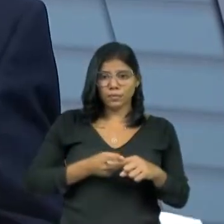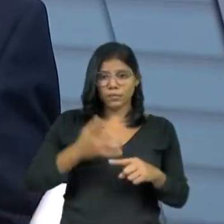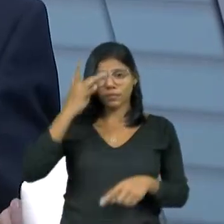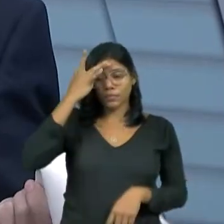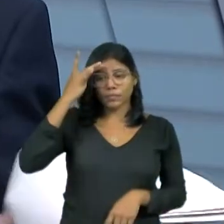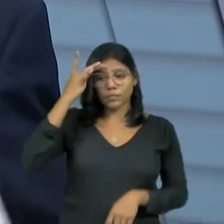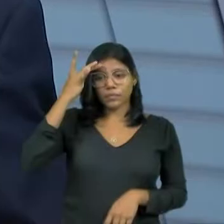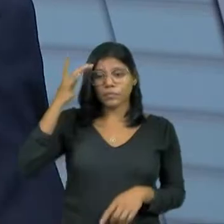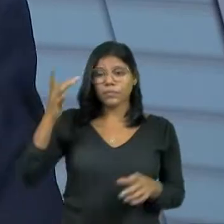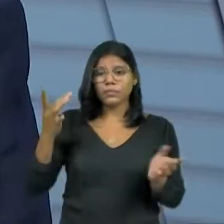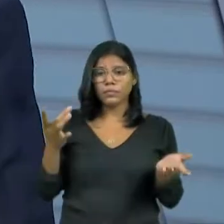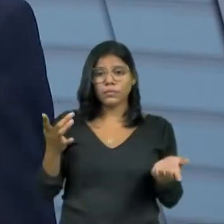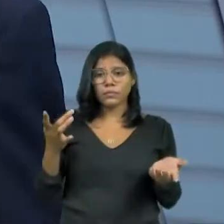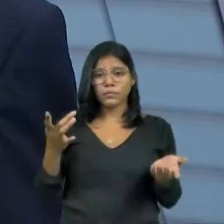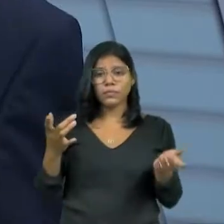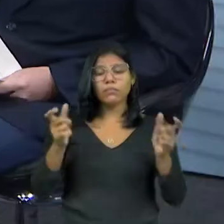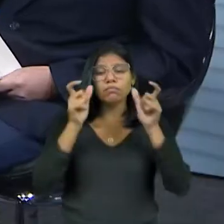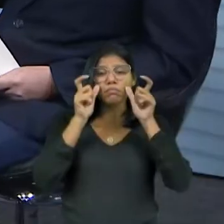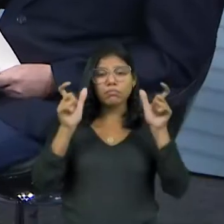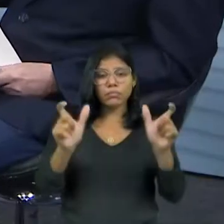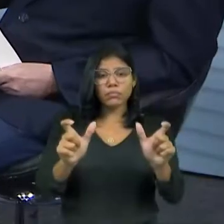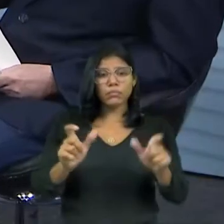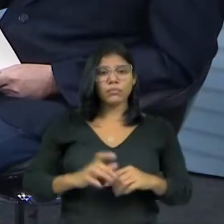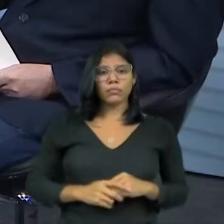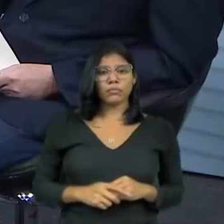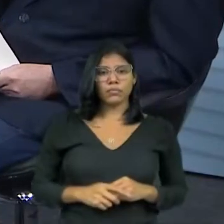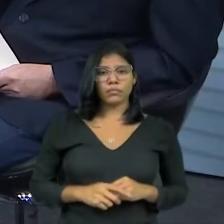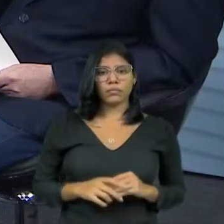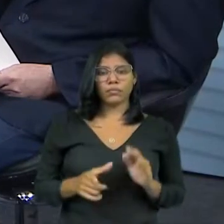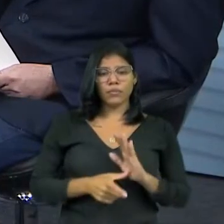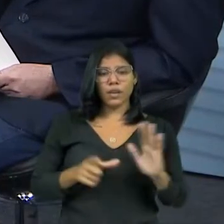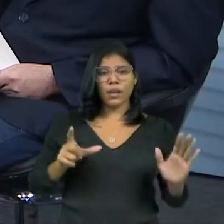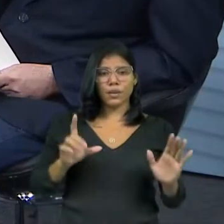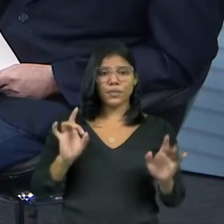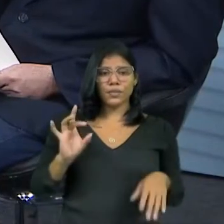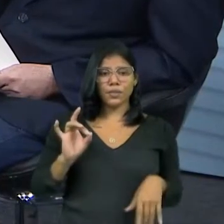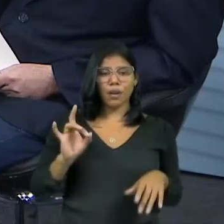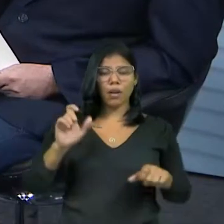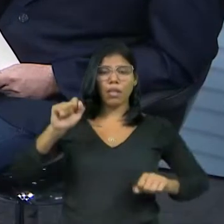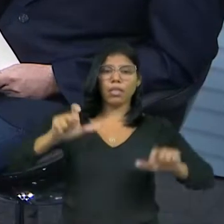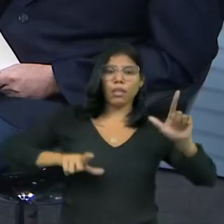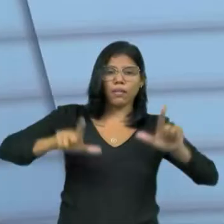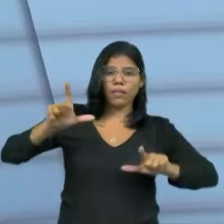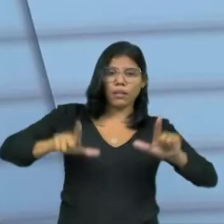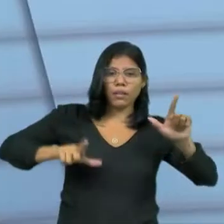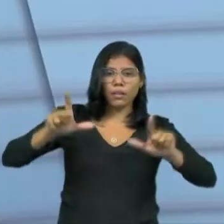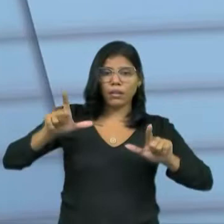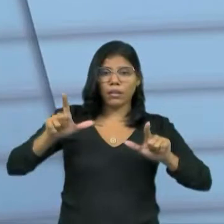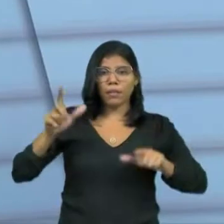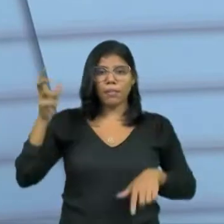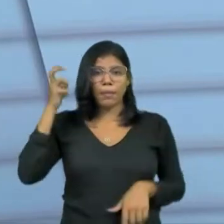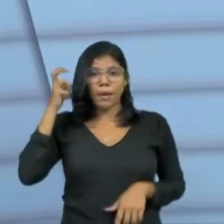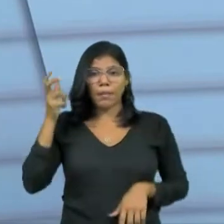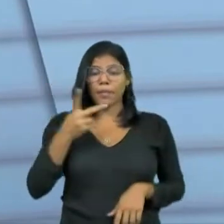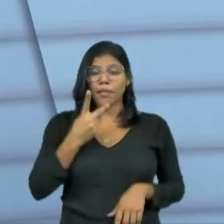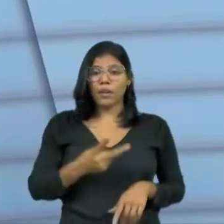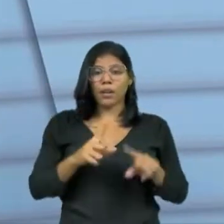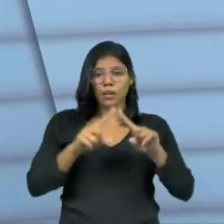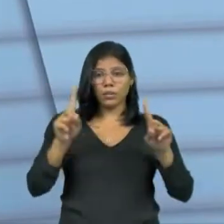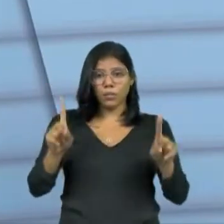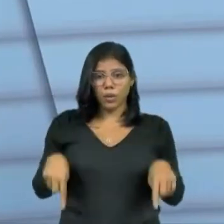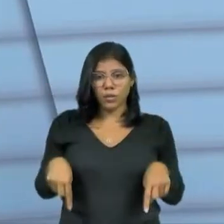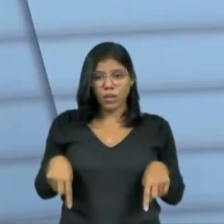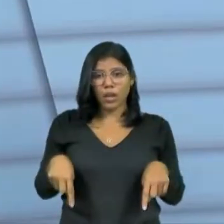está atento às coisas. Porque antes ele só tinha o espaço da TV e da rádio para falar dos projetos e dos